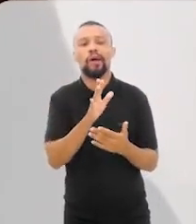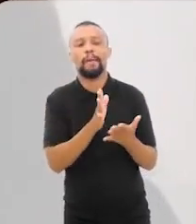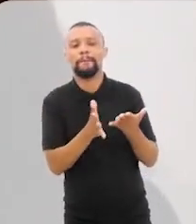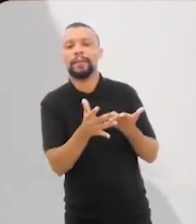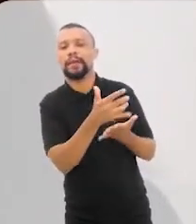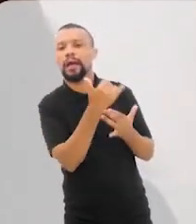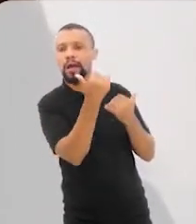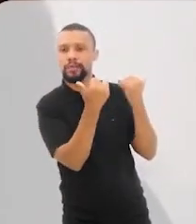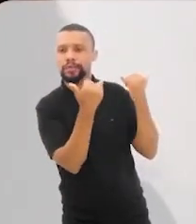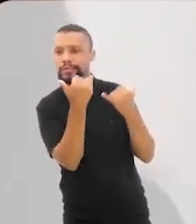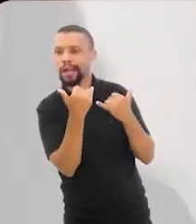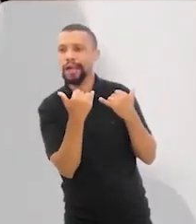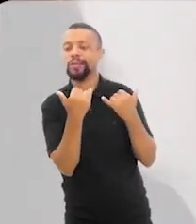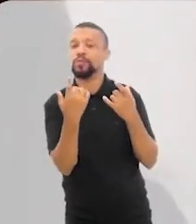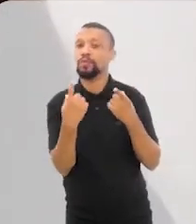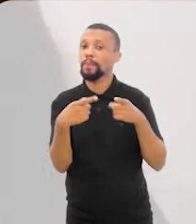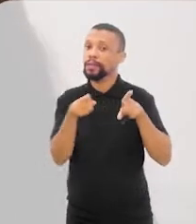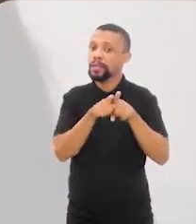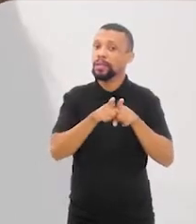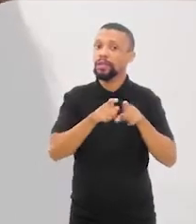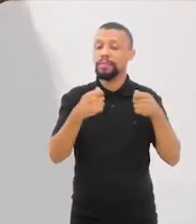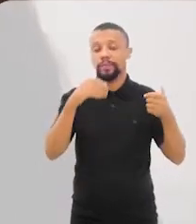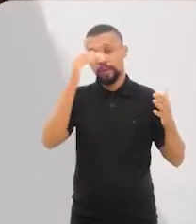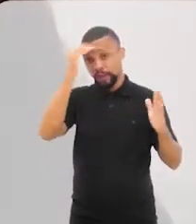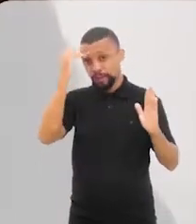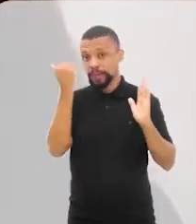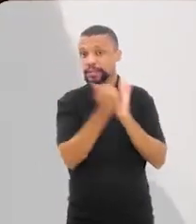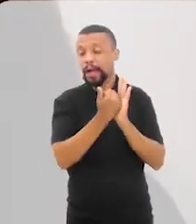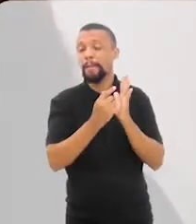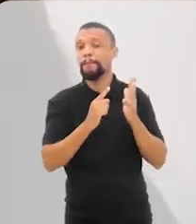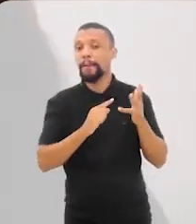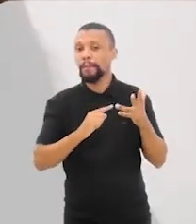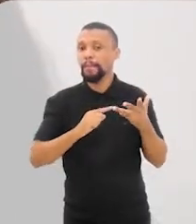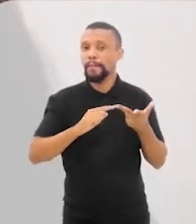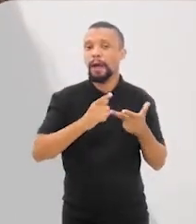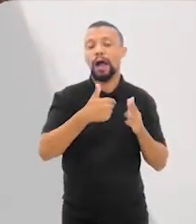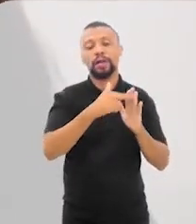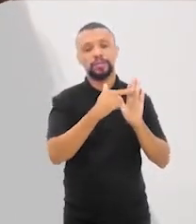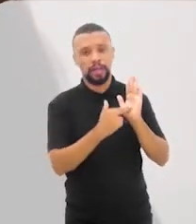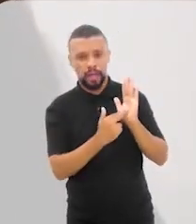pegar um banco de dados de um parceiro, a gente tem que respeitar tudo isso.